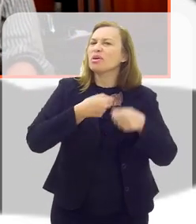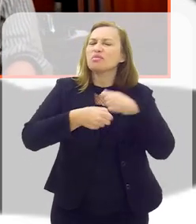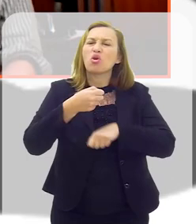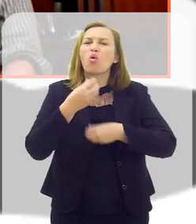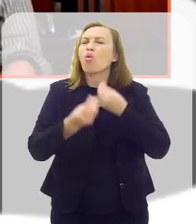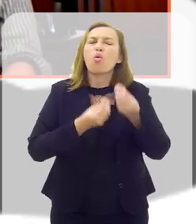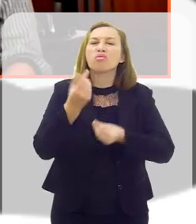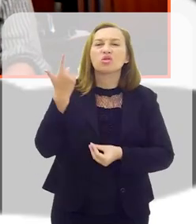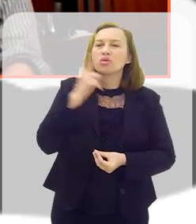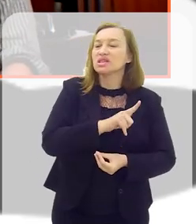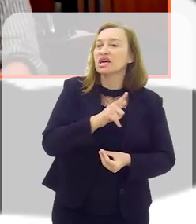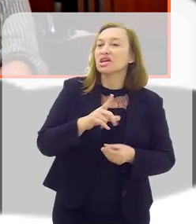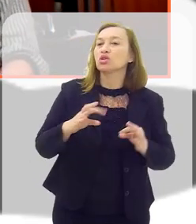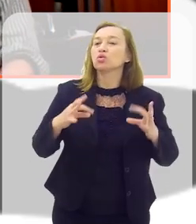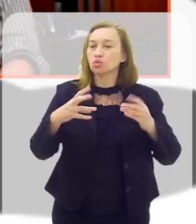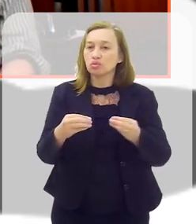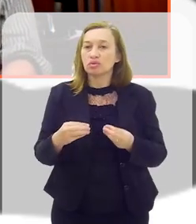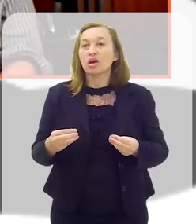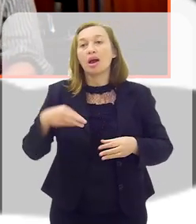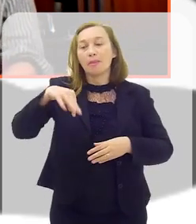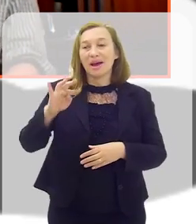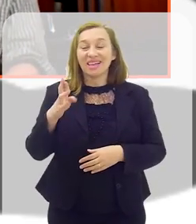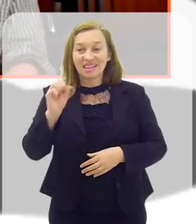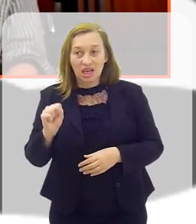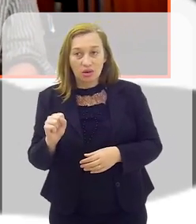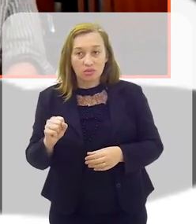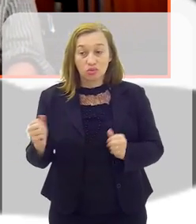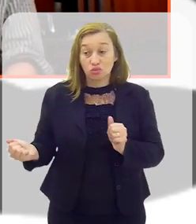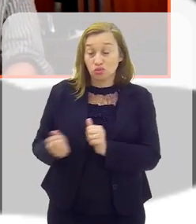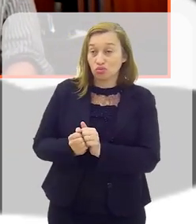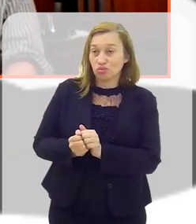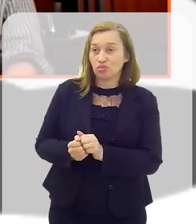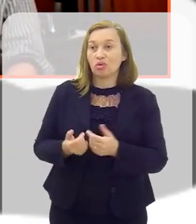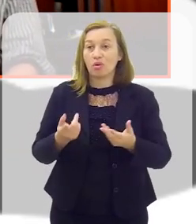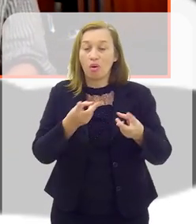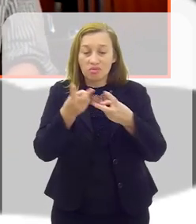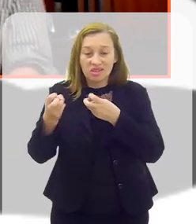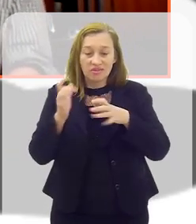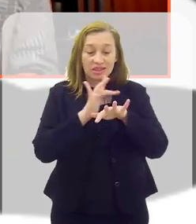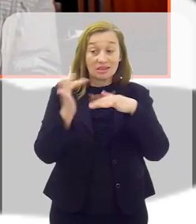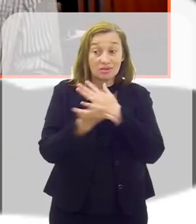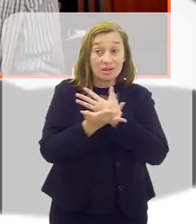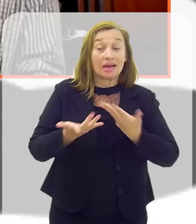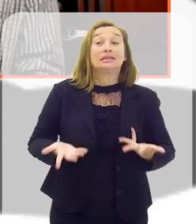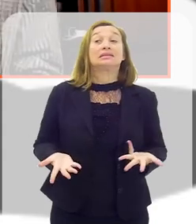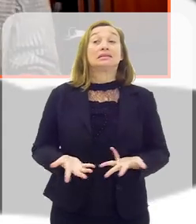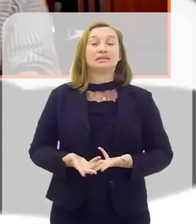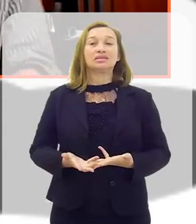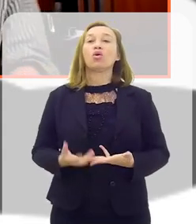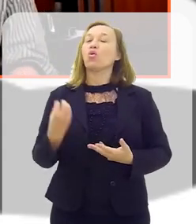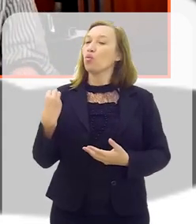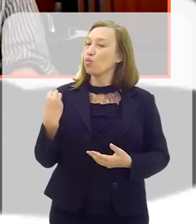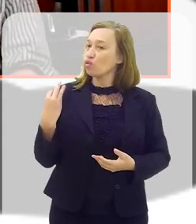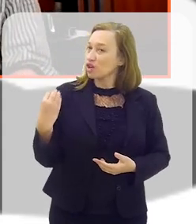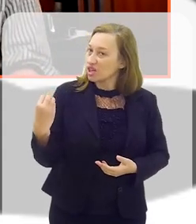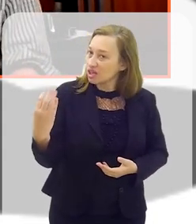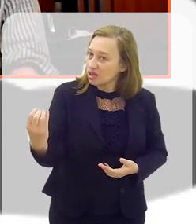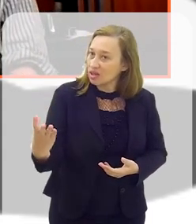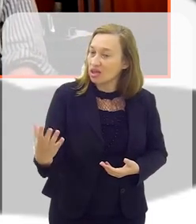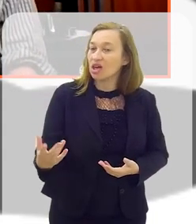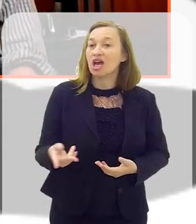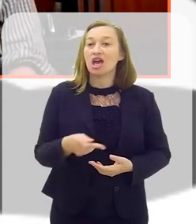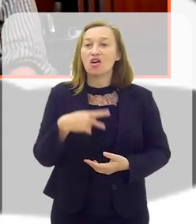administrar? Como é você dá conta disso tudo? Ah, Jean-Mateus, de braço direito, precisa de dois. Olha, Viajando,